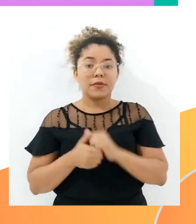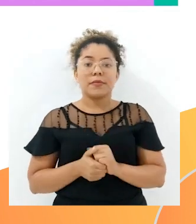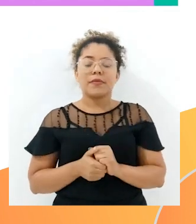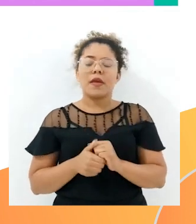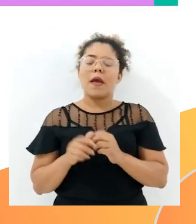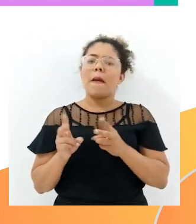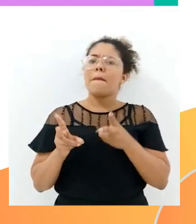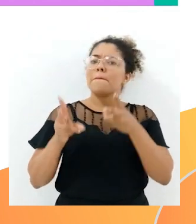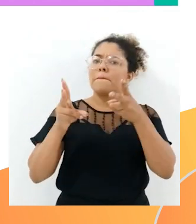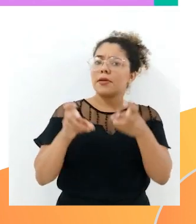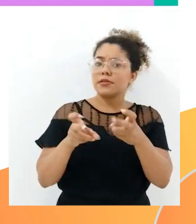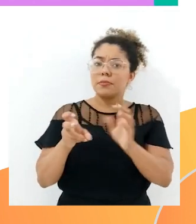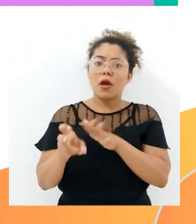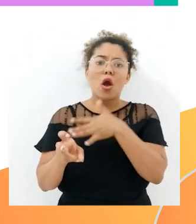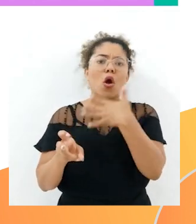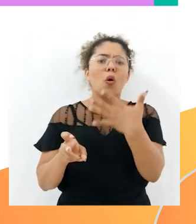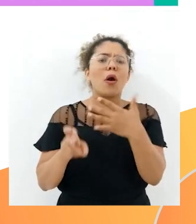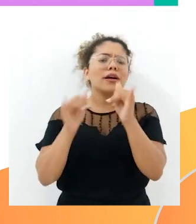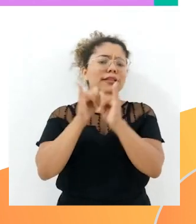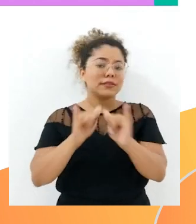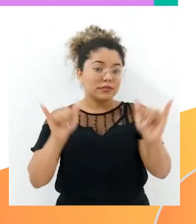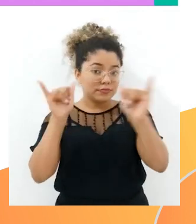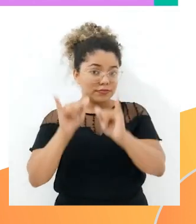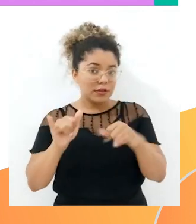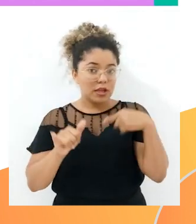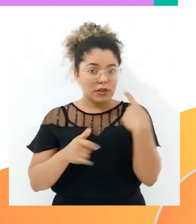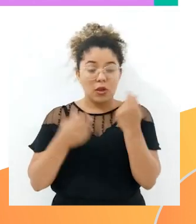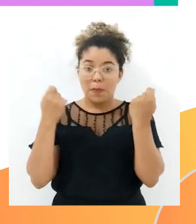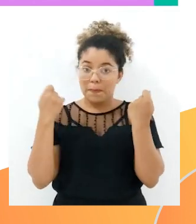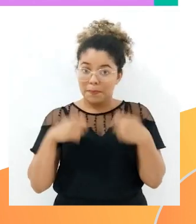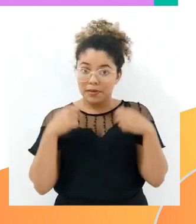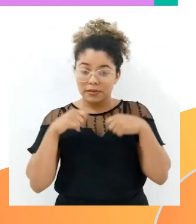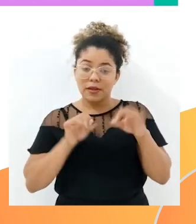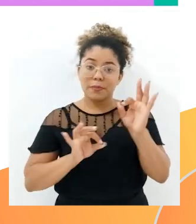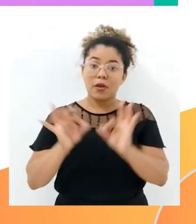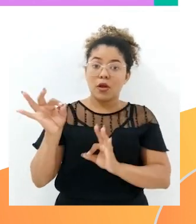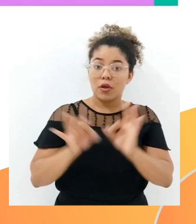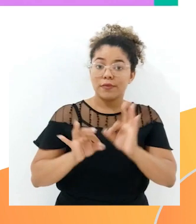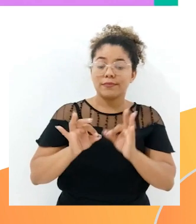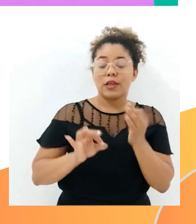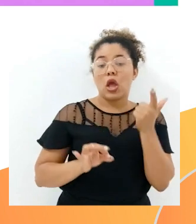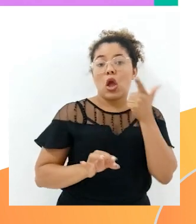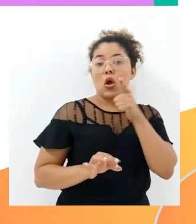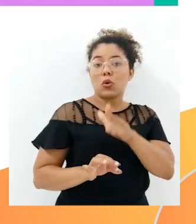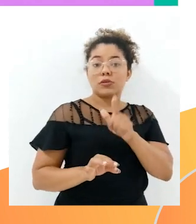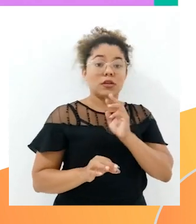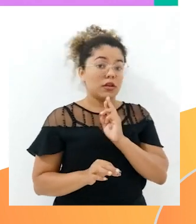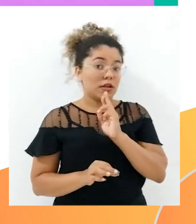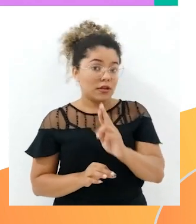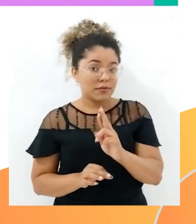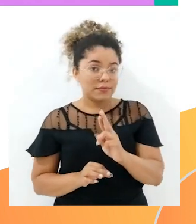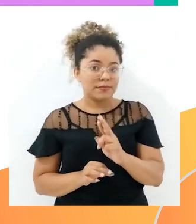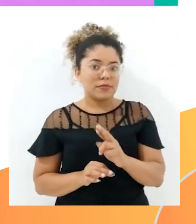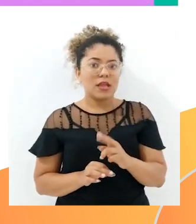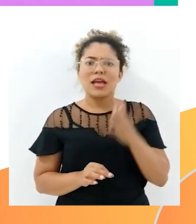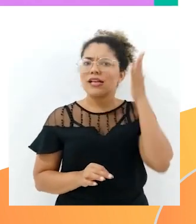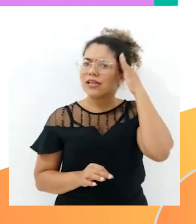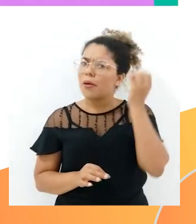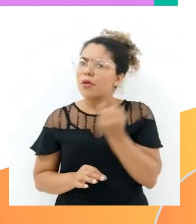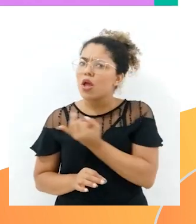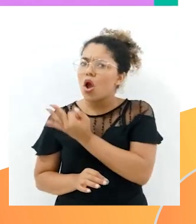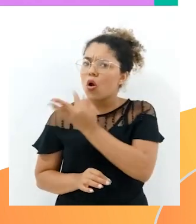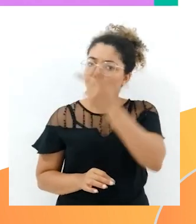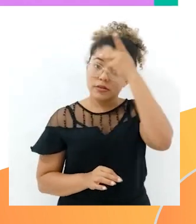identificar quais os dados que nós vamos precisar para chegar ao resultado, que nesse caso é saber quantas